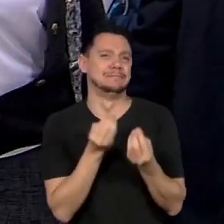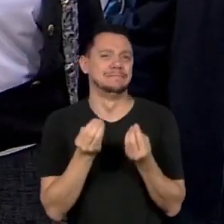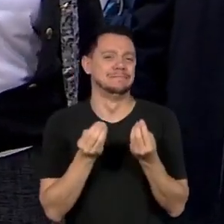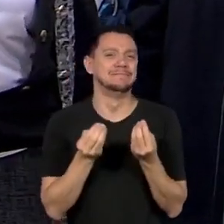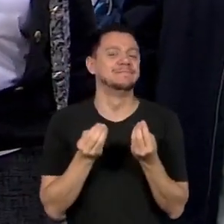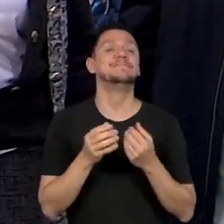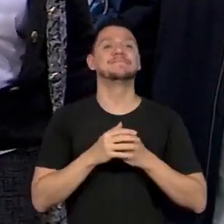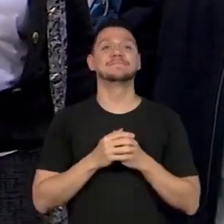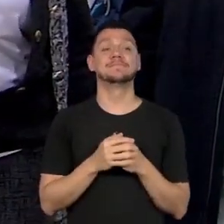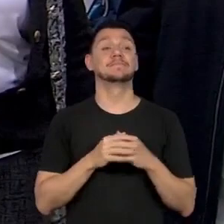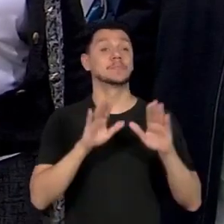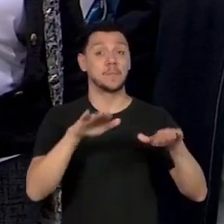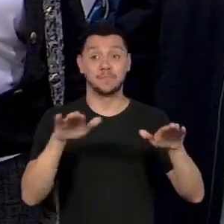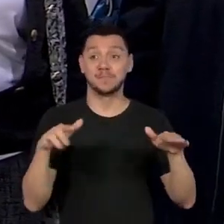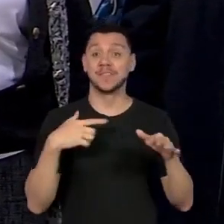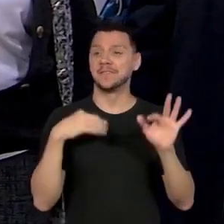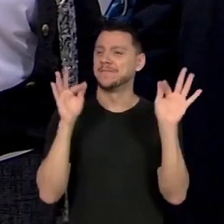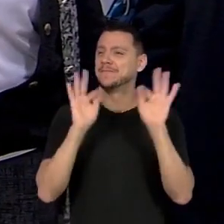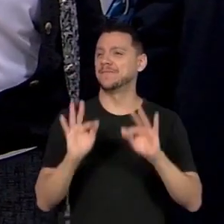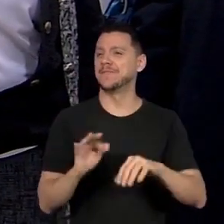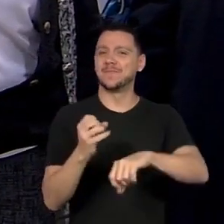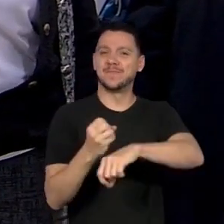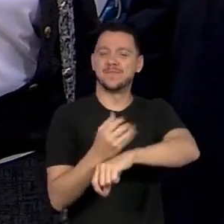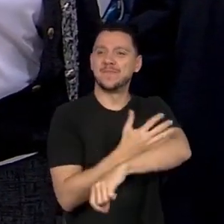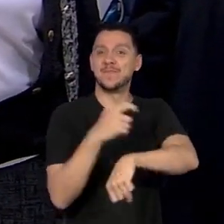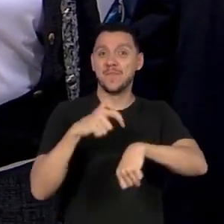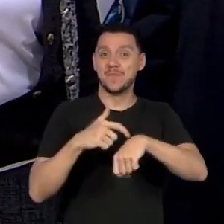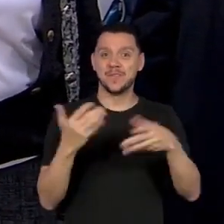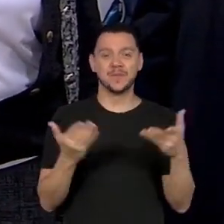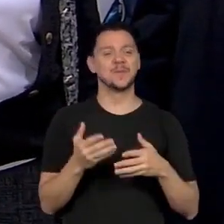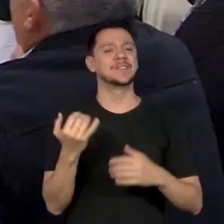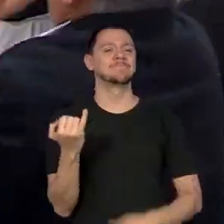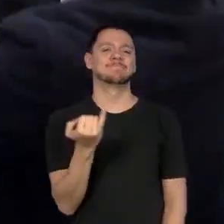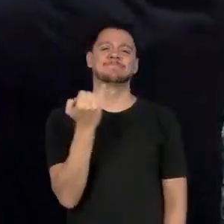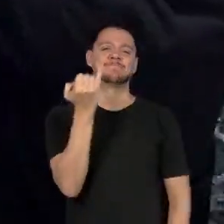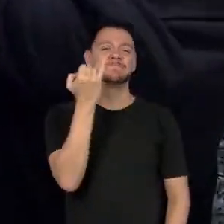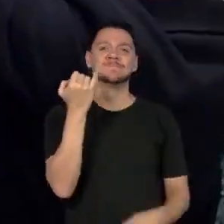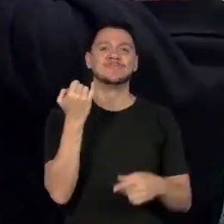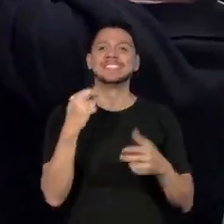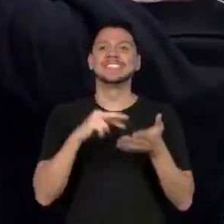muito feliz e emocionada com esse momento tão importante, porque é um nascimento.